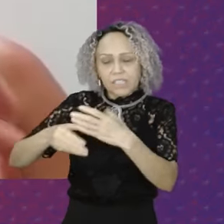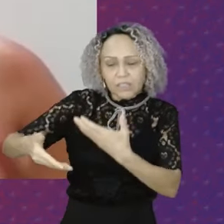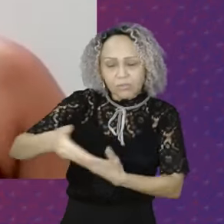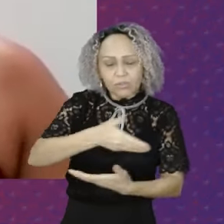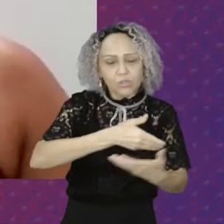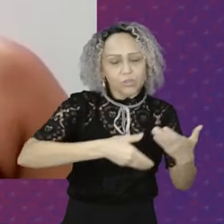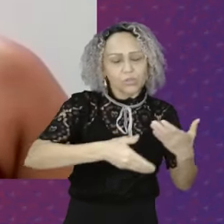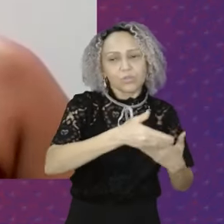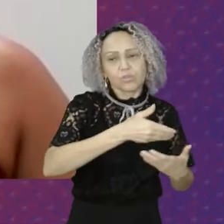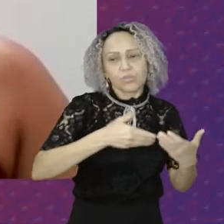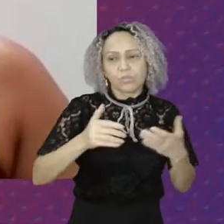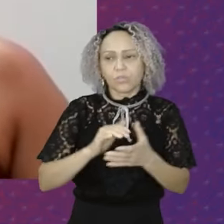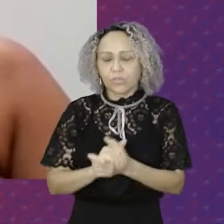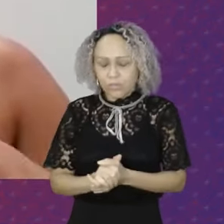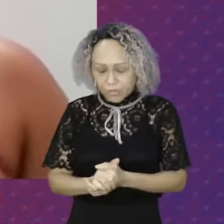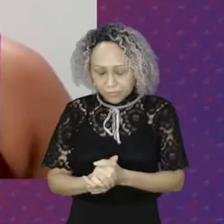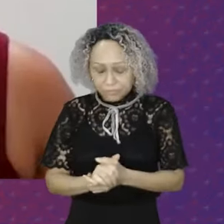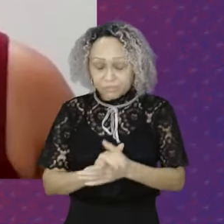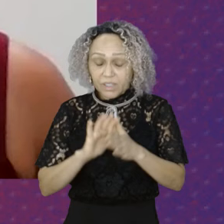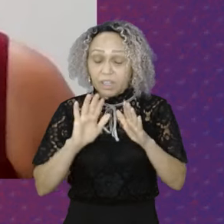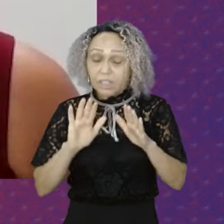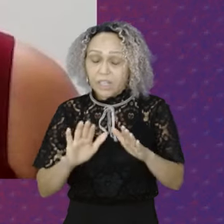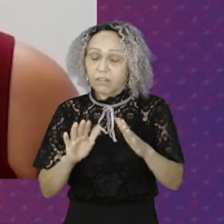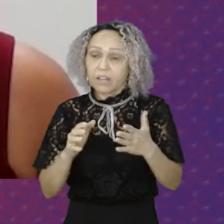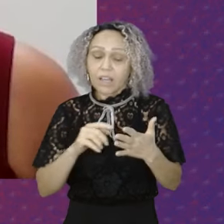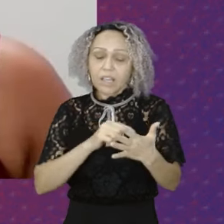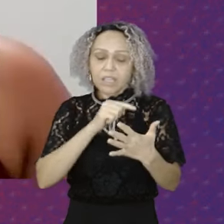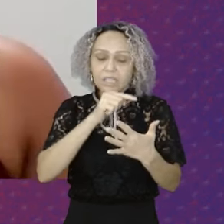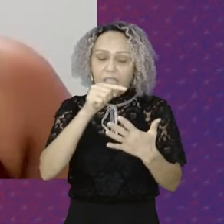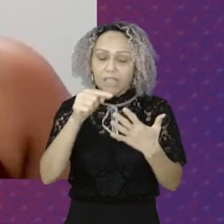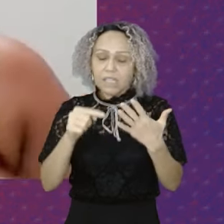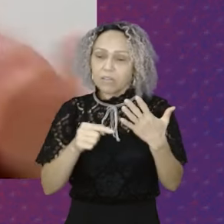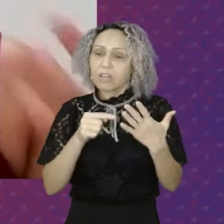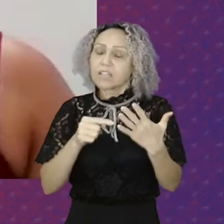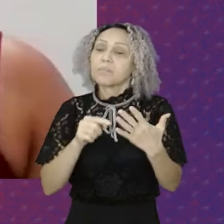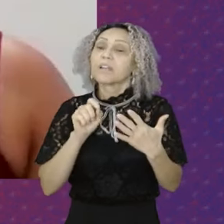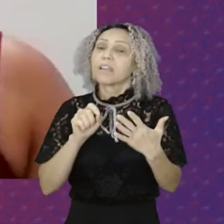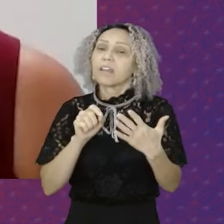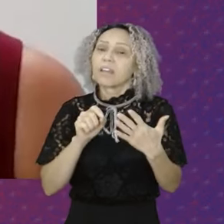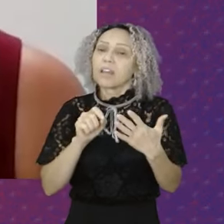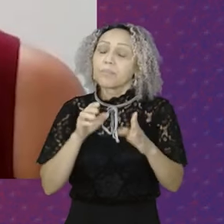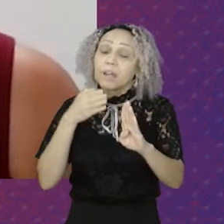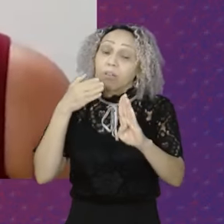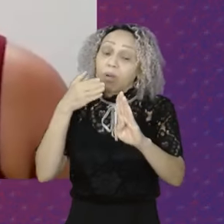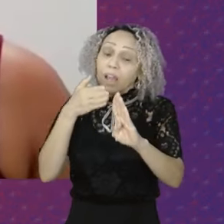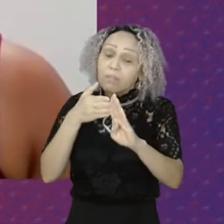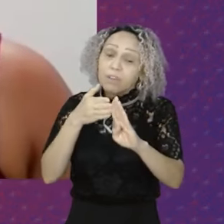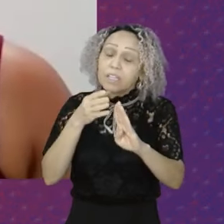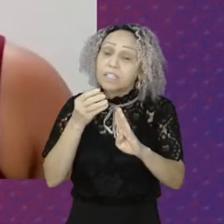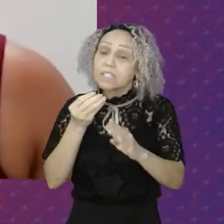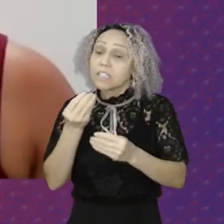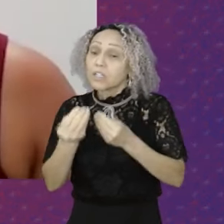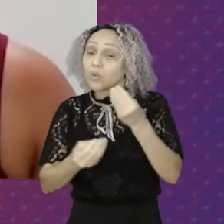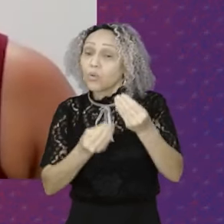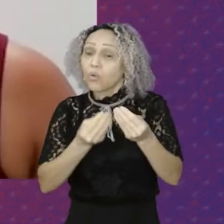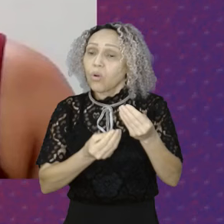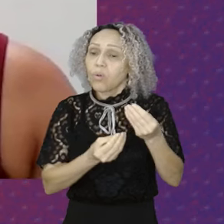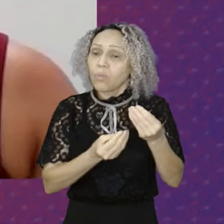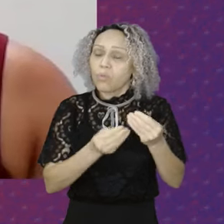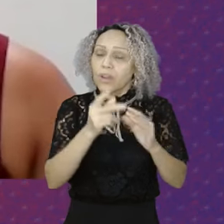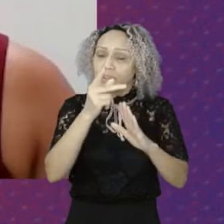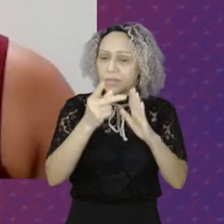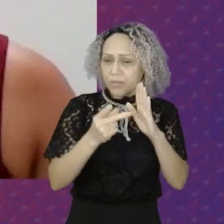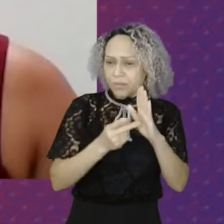Da atuação Que o programa Vai ter A partir dessa retomada Eu vou aqui Nessa nossa aula Focar em especial No